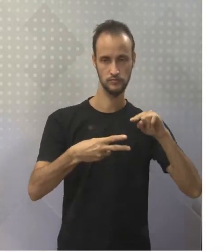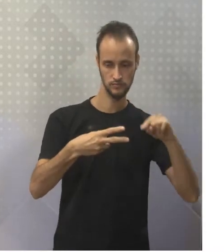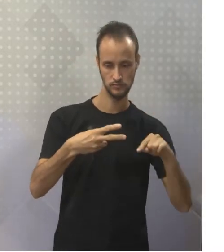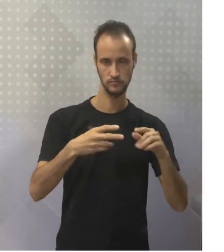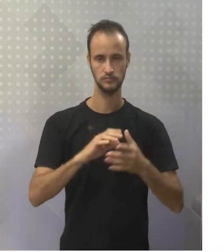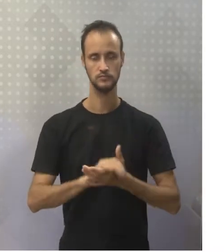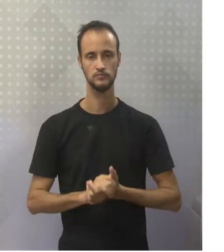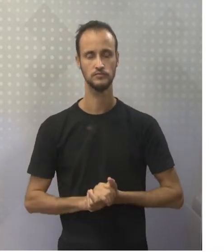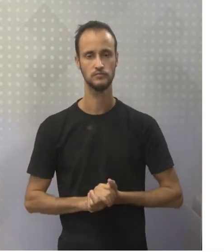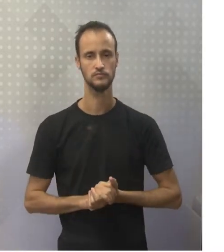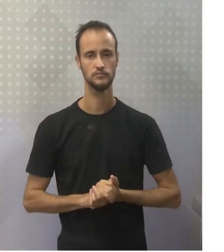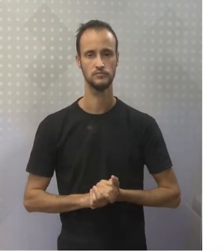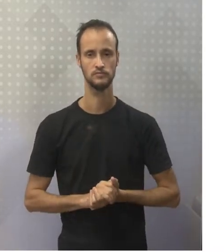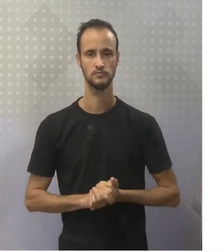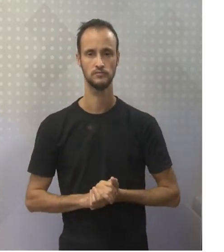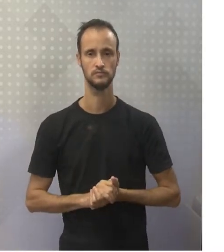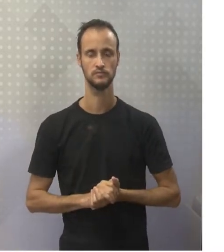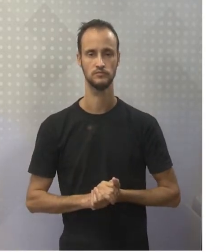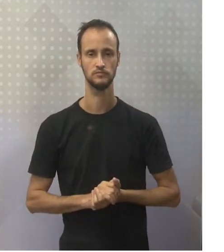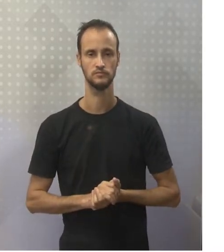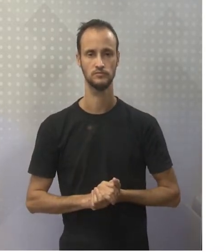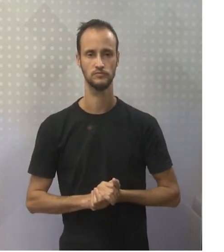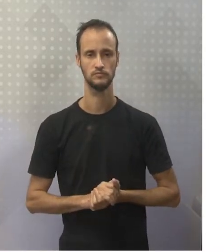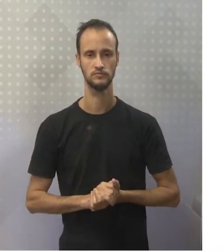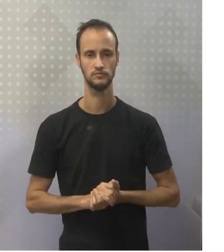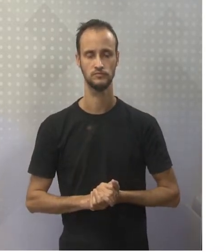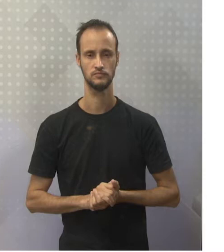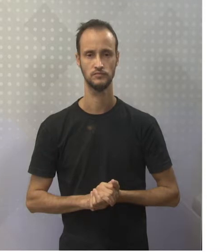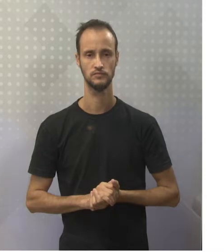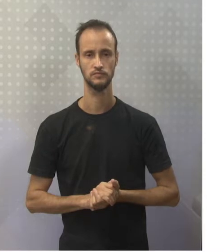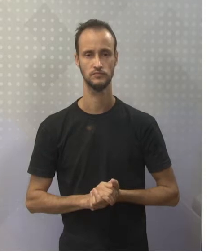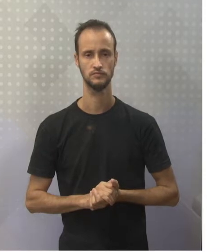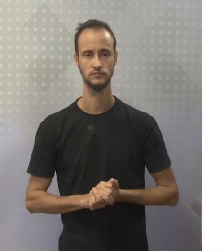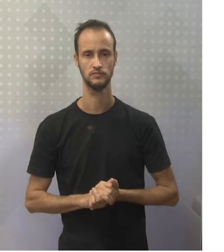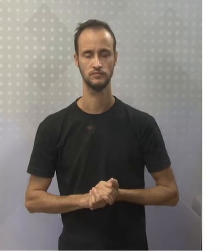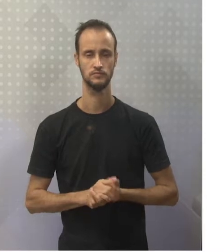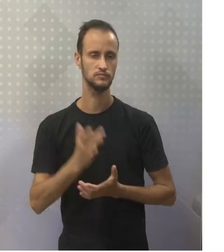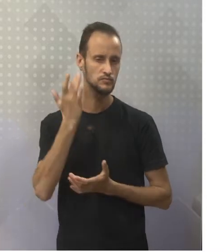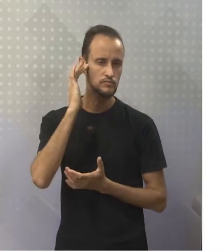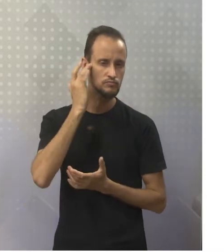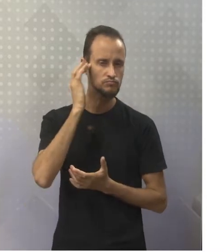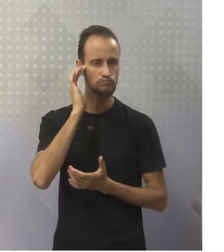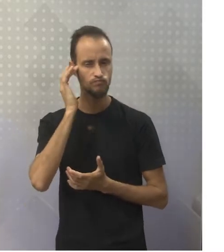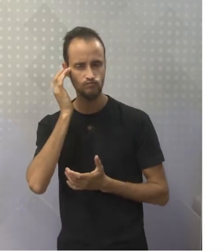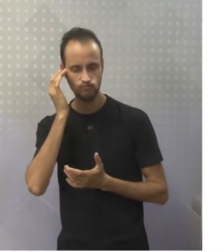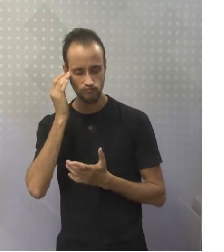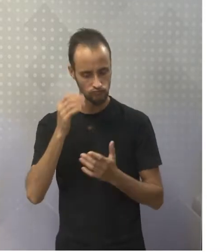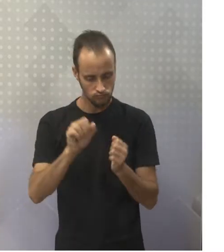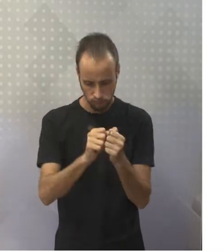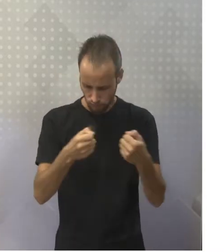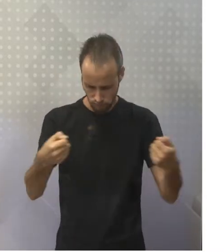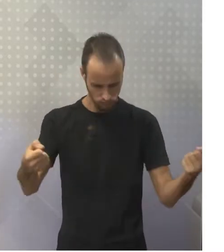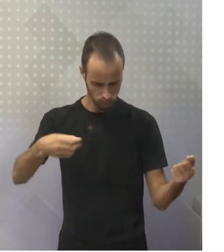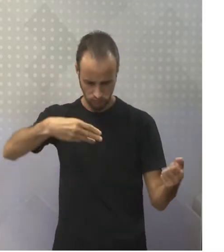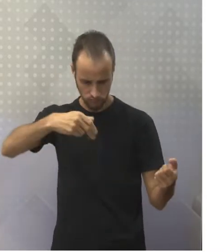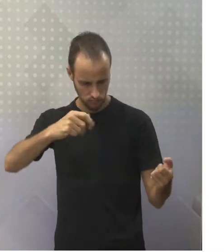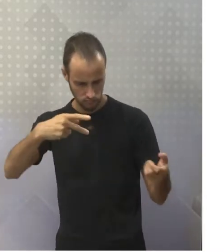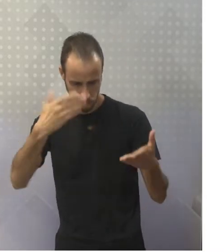I have lost my map somewhere around. Eu acho que eu tenho perdido meu mapa em algum lugar.